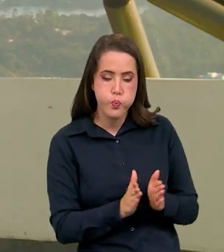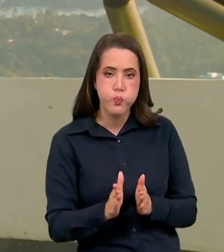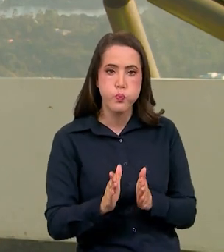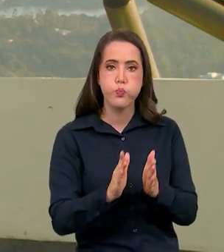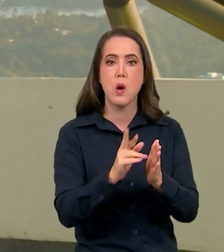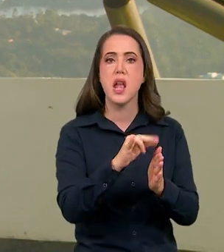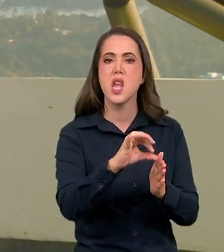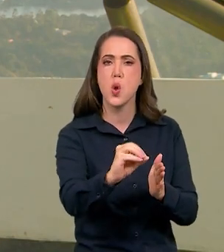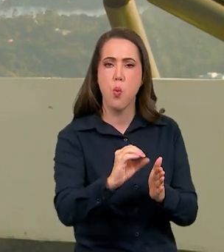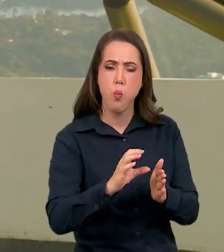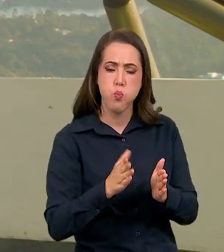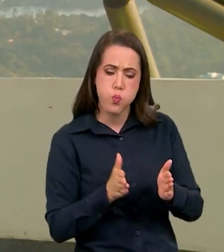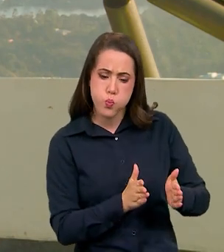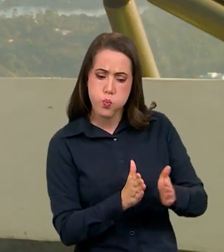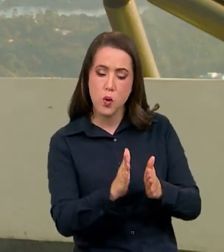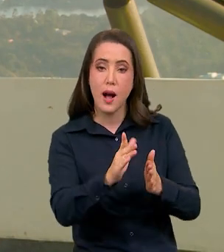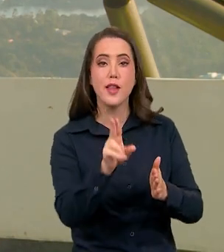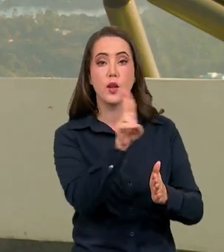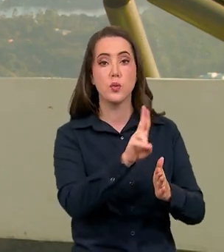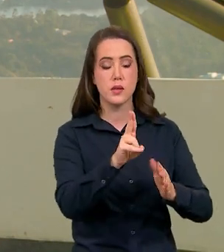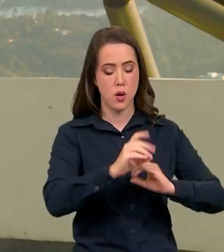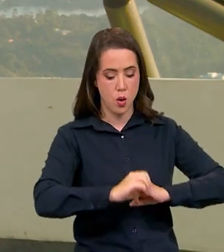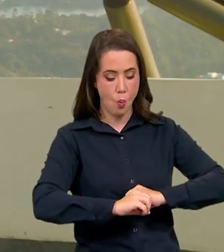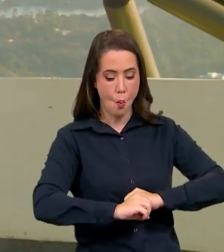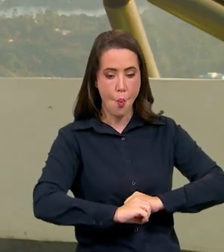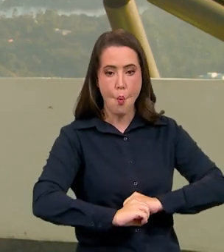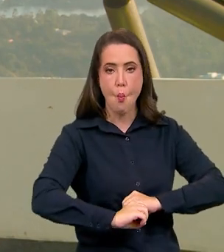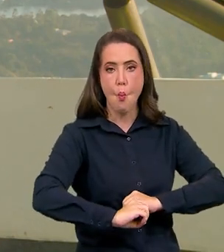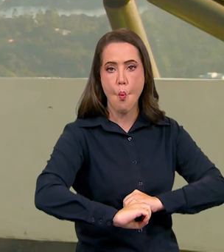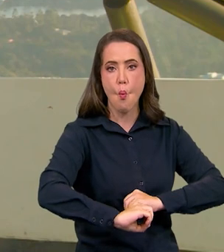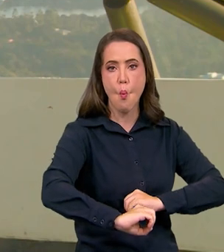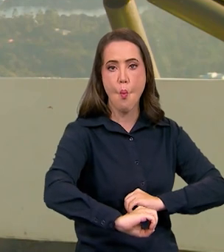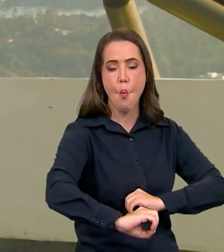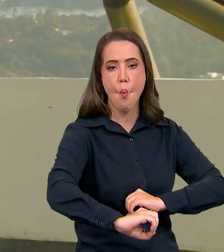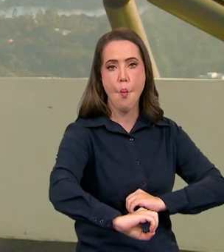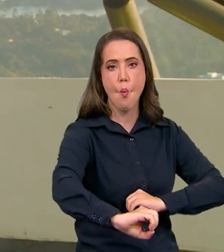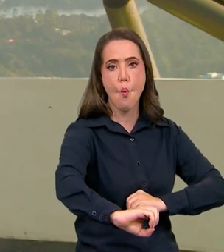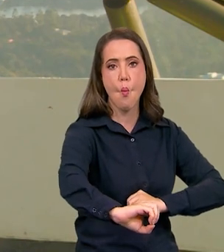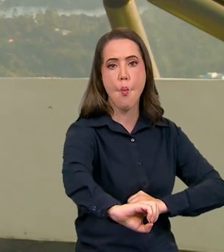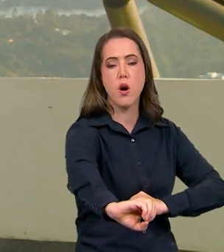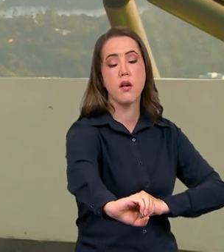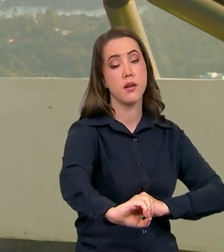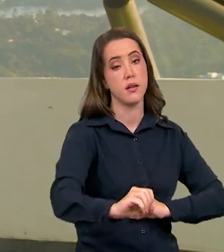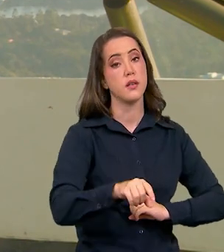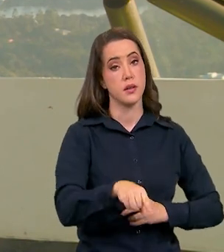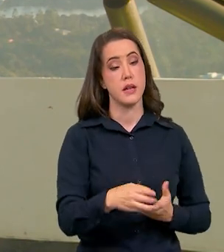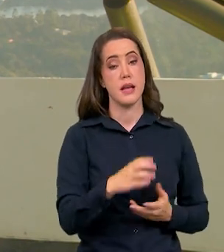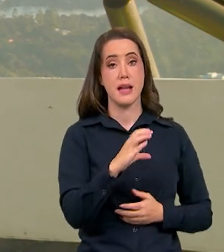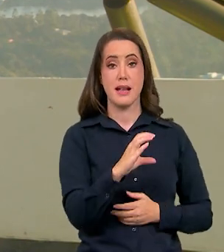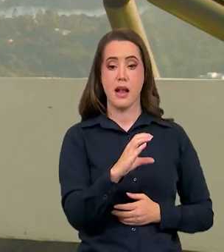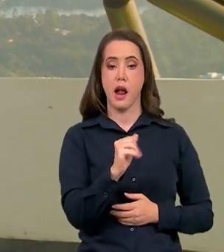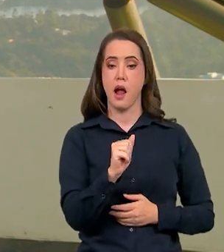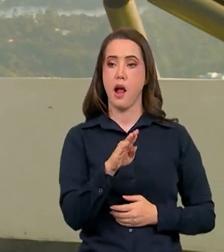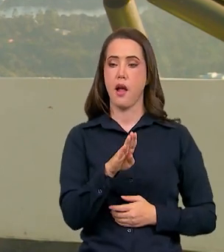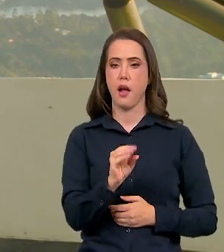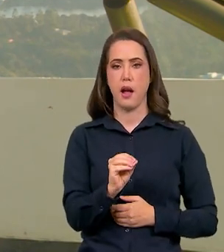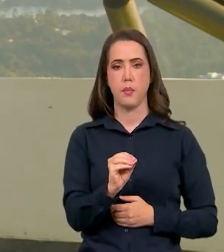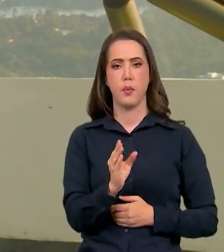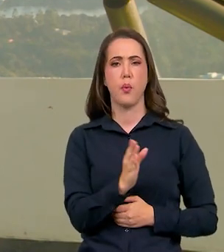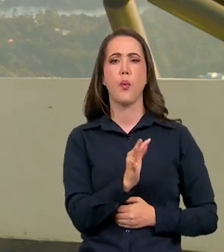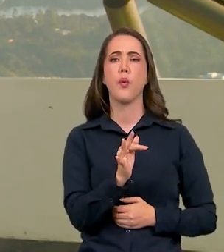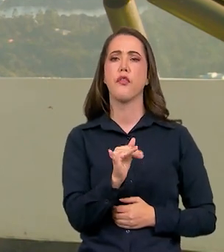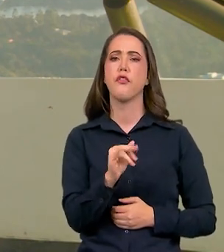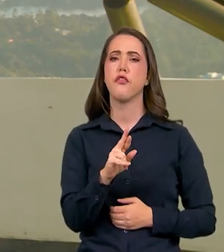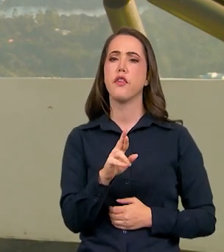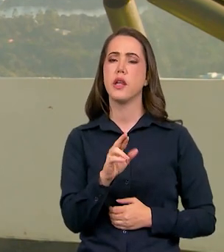sendo lançados cabos de fibra ótica pelo leito dos rios da região da Amazônia e através disso a gente